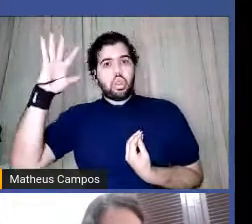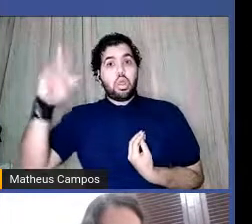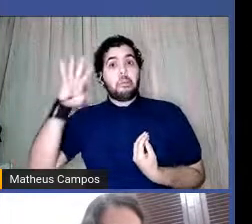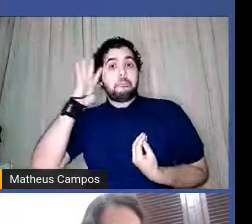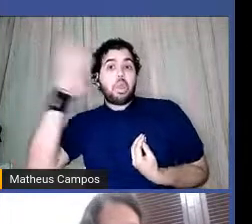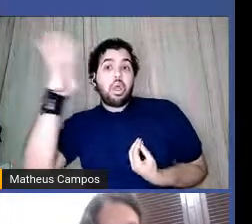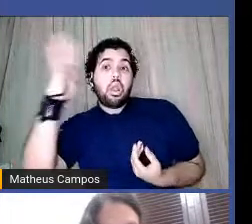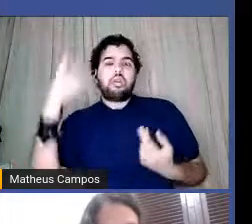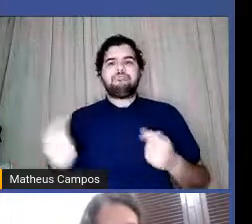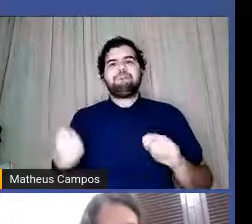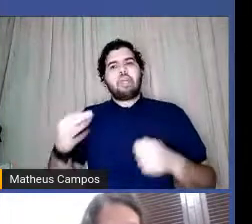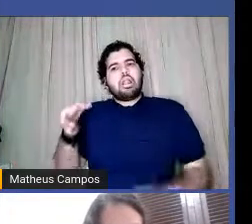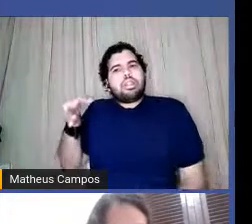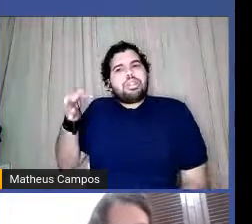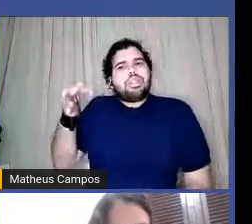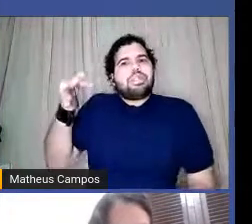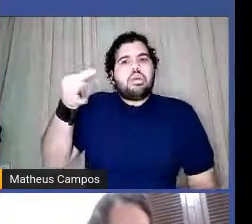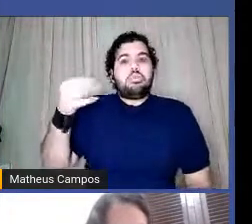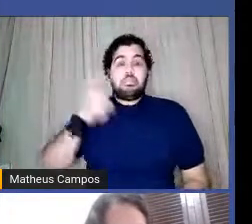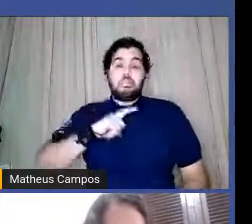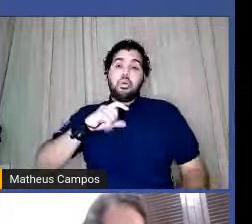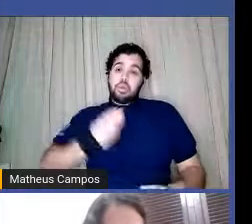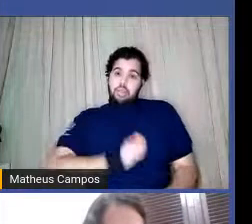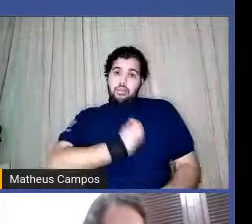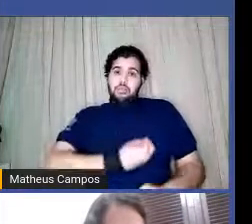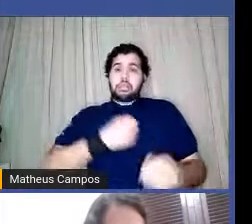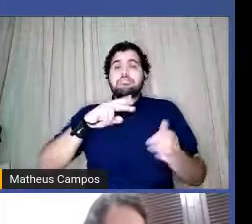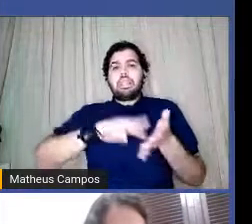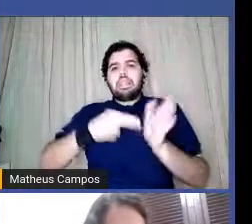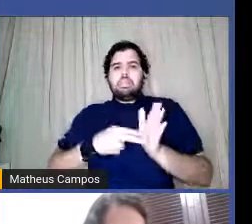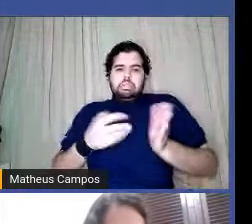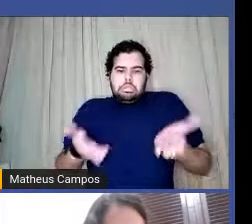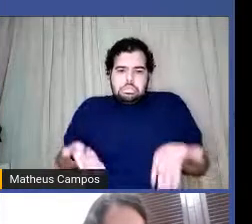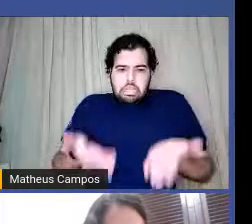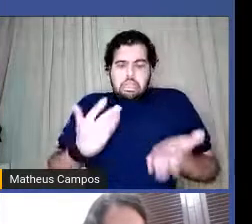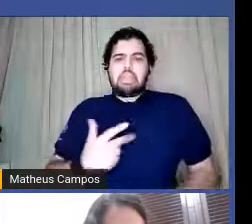a gente tem que ter, a vida tem que ter sentido, tem que ter vontade de viver.